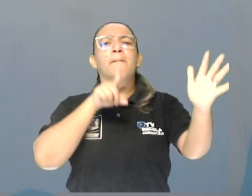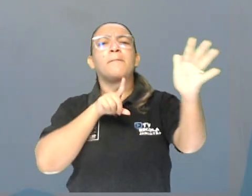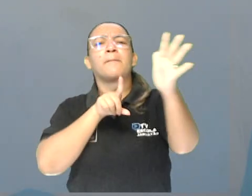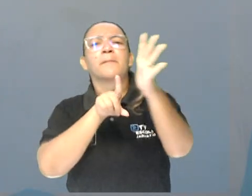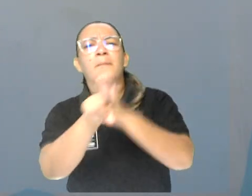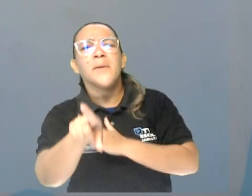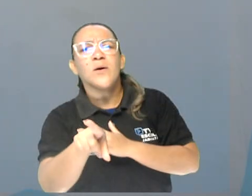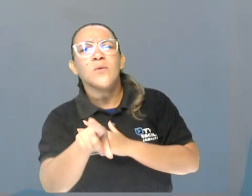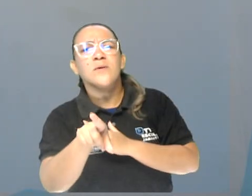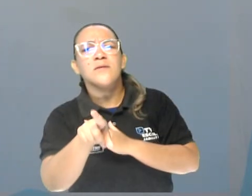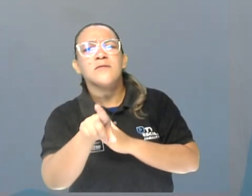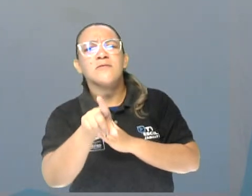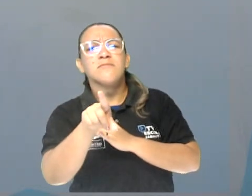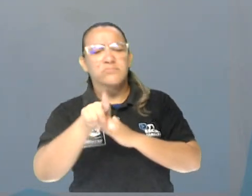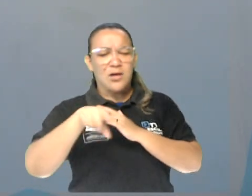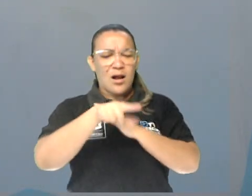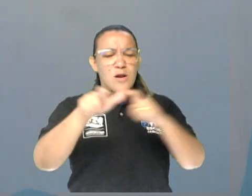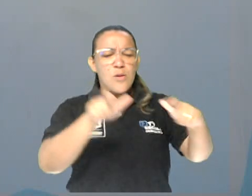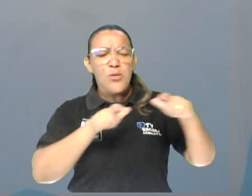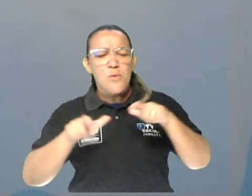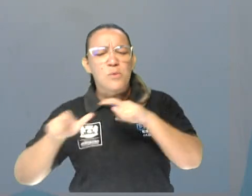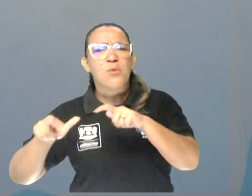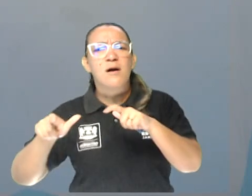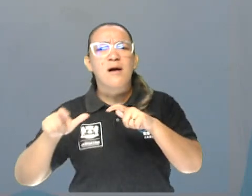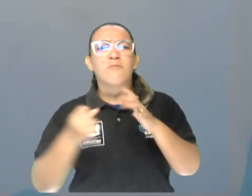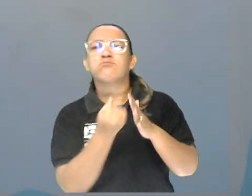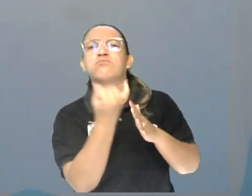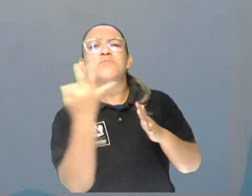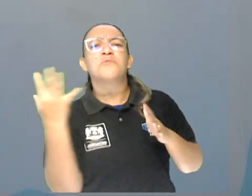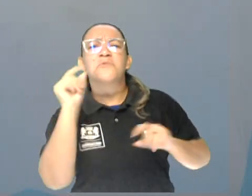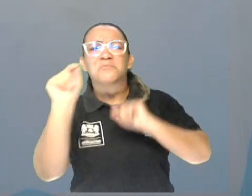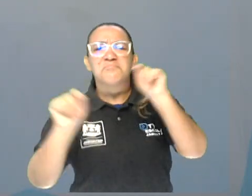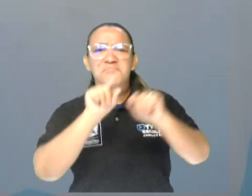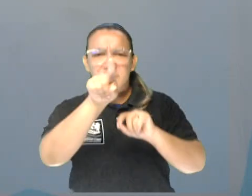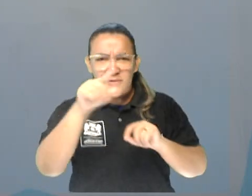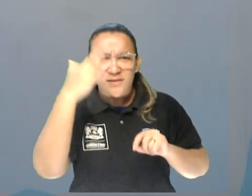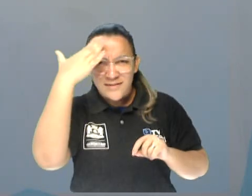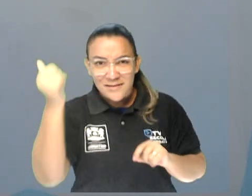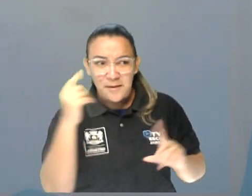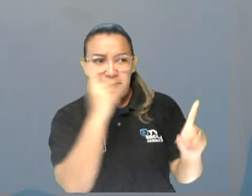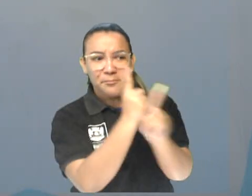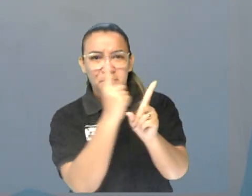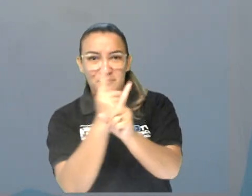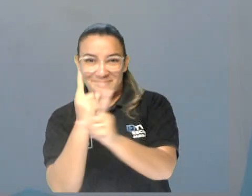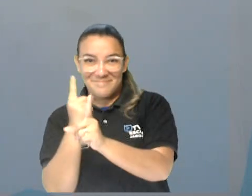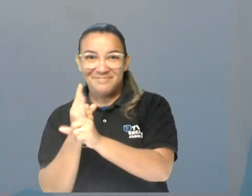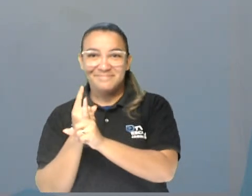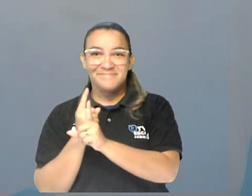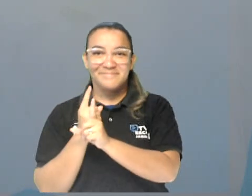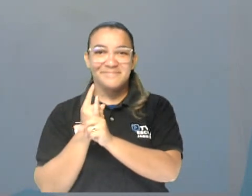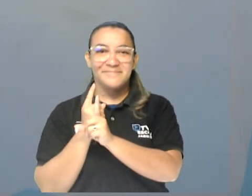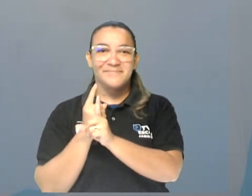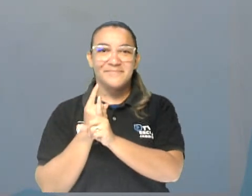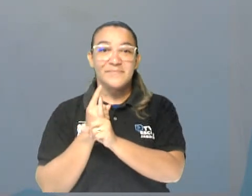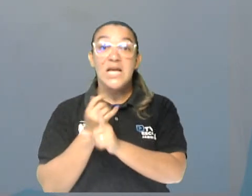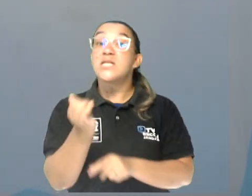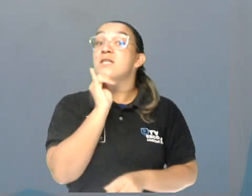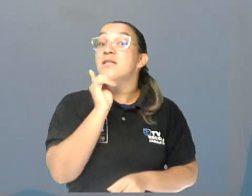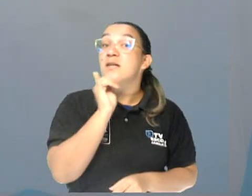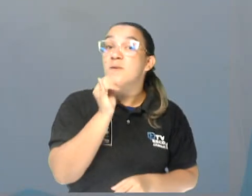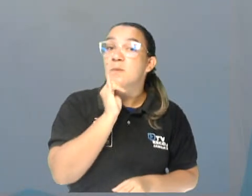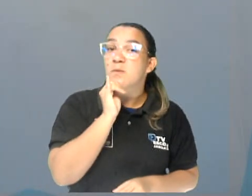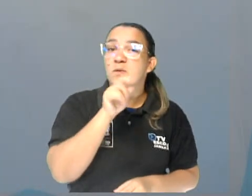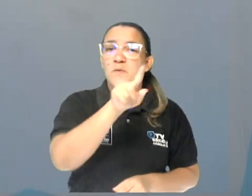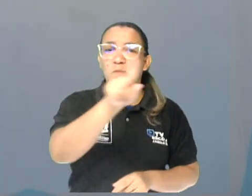quais são os lugares que existem no seu bairro, você conseguiria identificar esses lugares? Por exemplo,